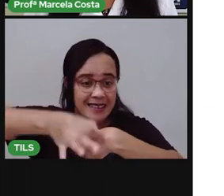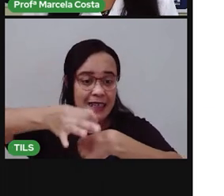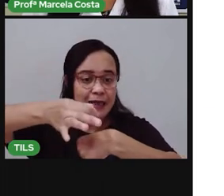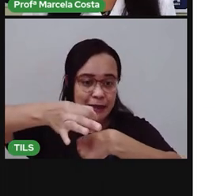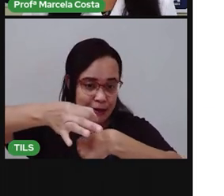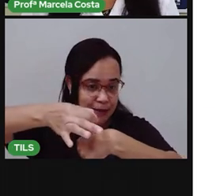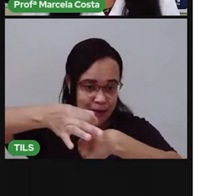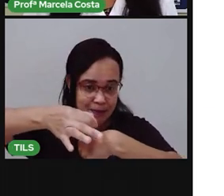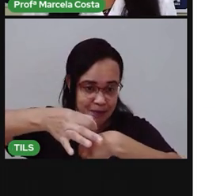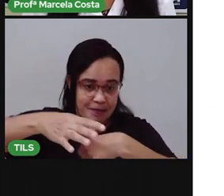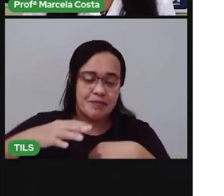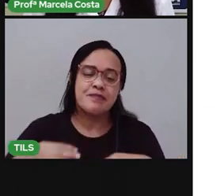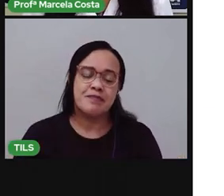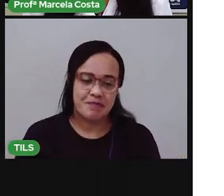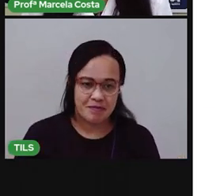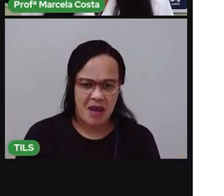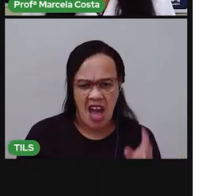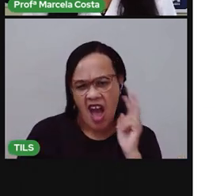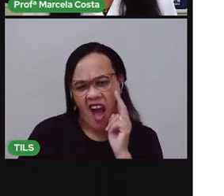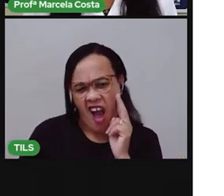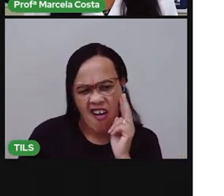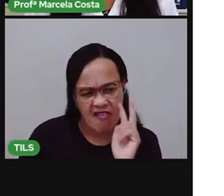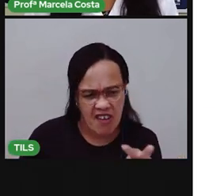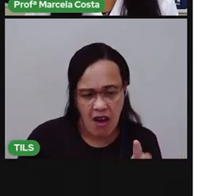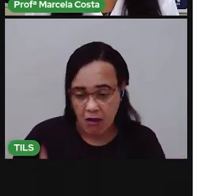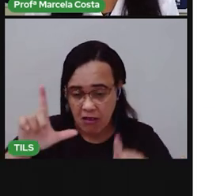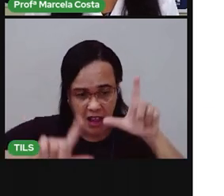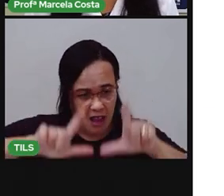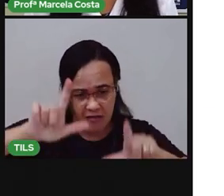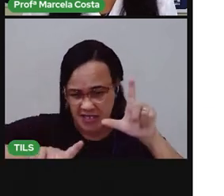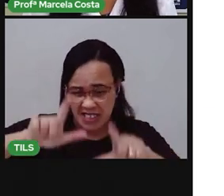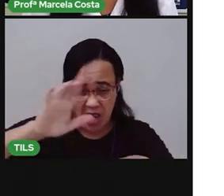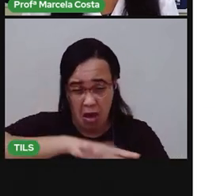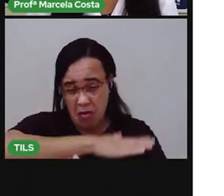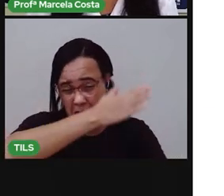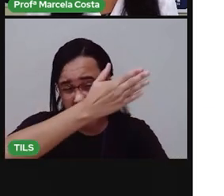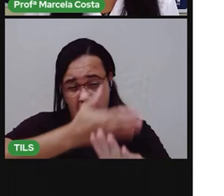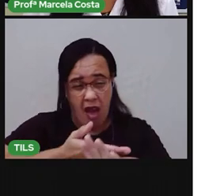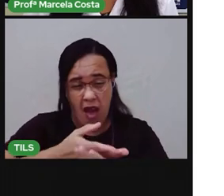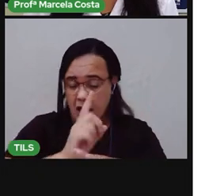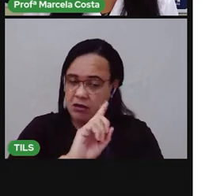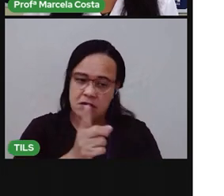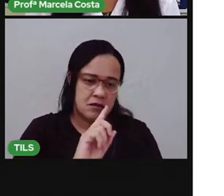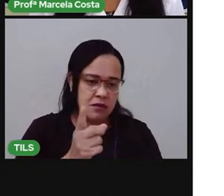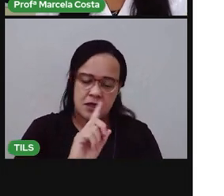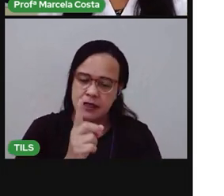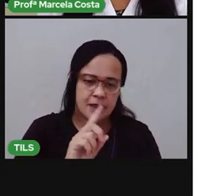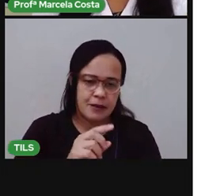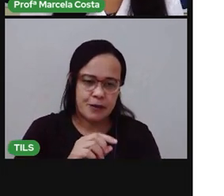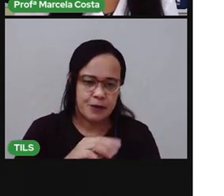Nada de ficar vendo filme, desenhos animados, até mais tarde.